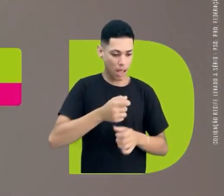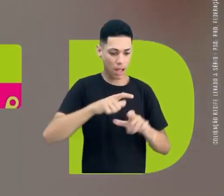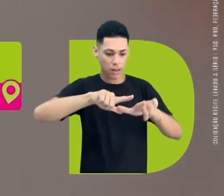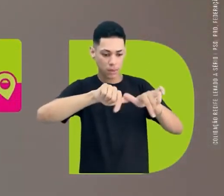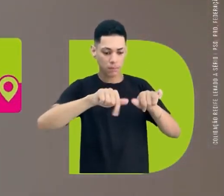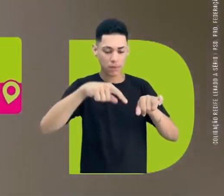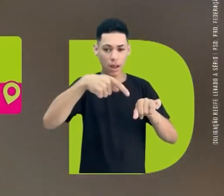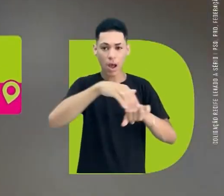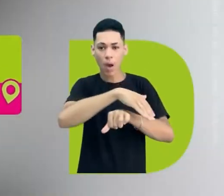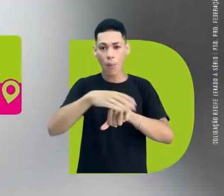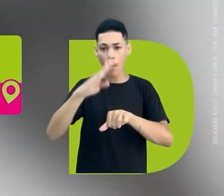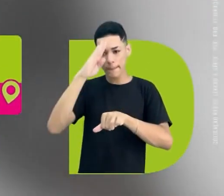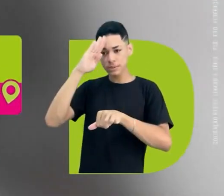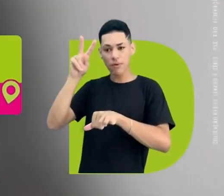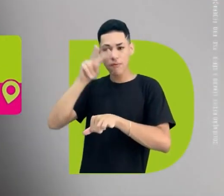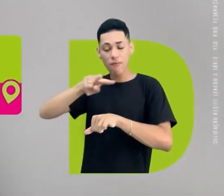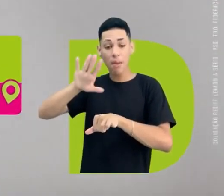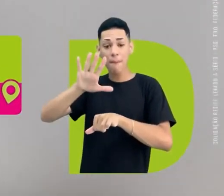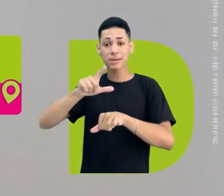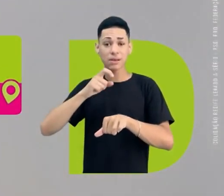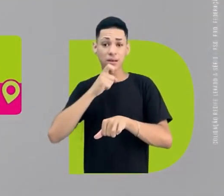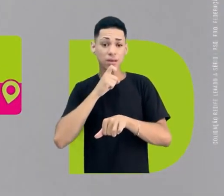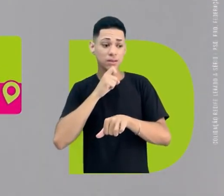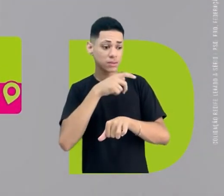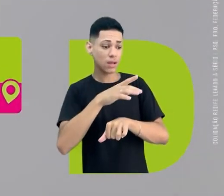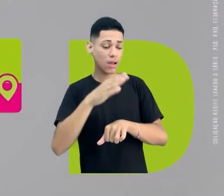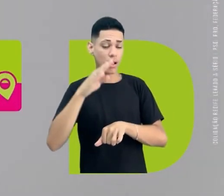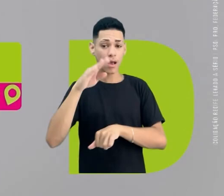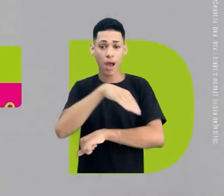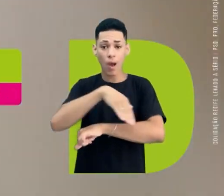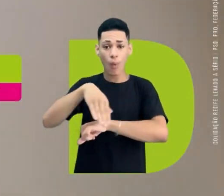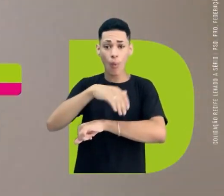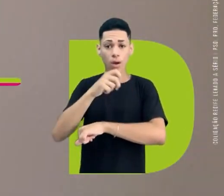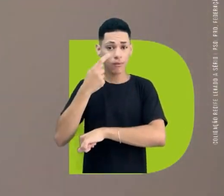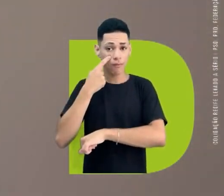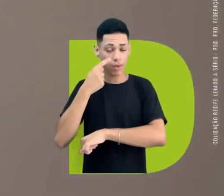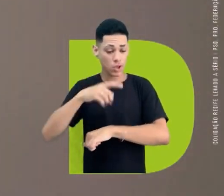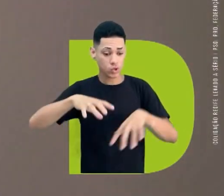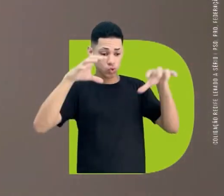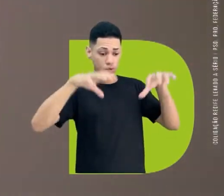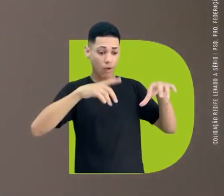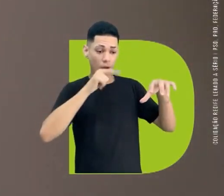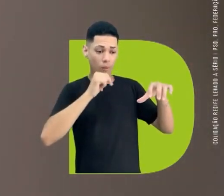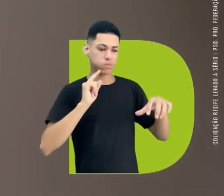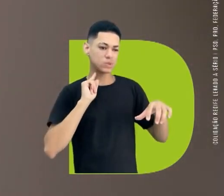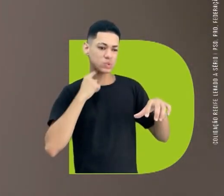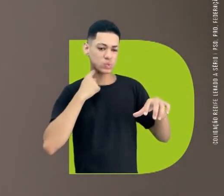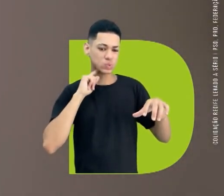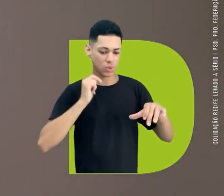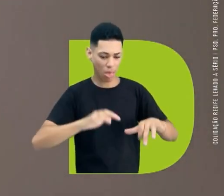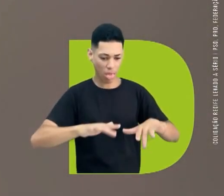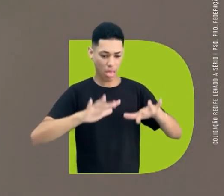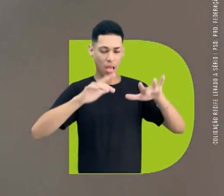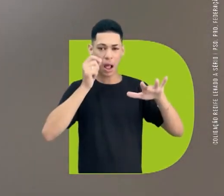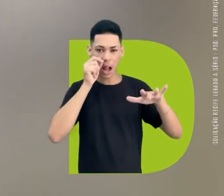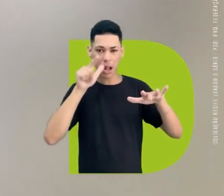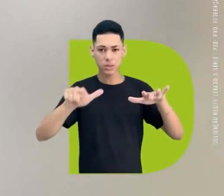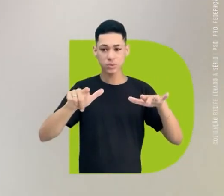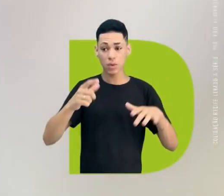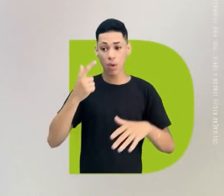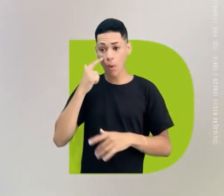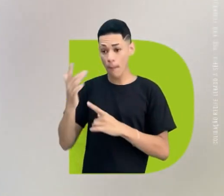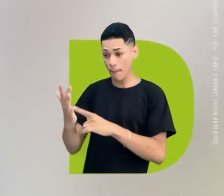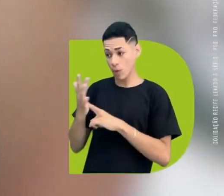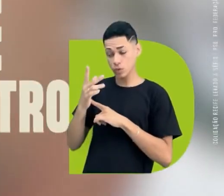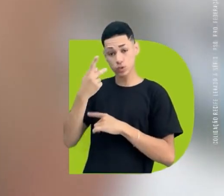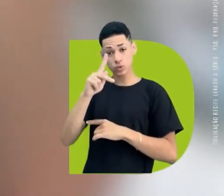Fizeram um recapiamento aqui na rua principal aqui, é onde todo mundo vê, mas a rua aqui, ó, tá desse jeito, ó. Quando chove isso aqui é a maior sujeira, é